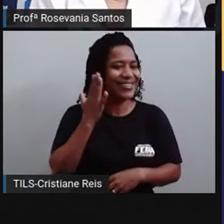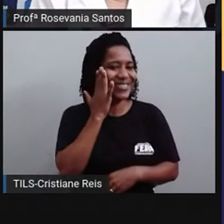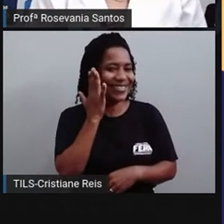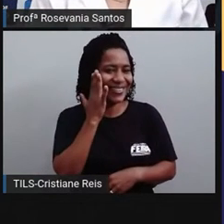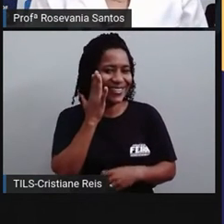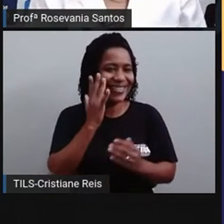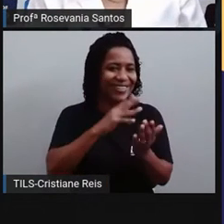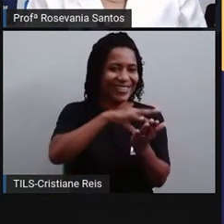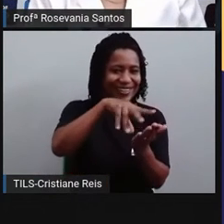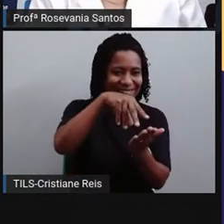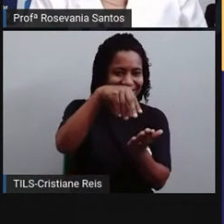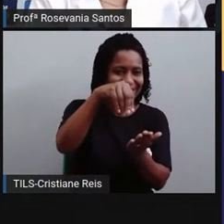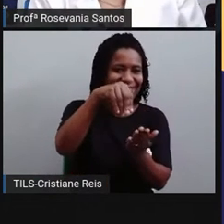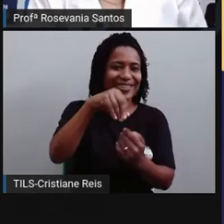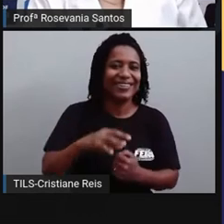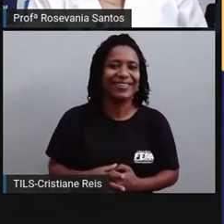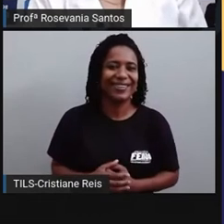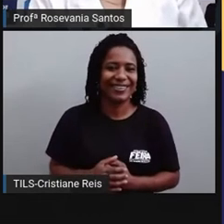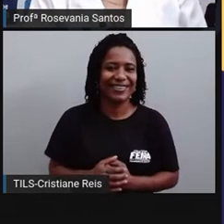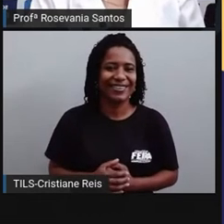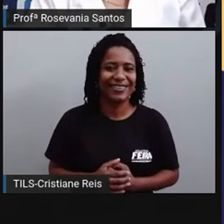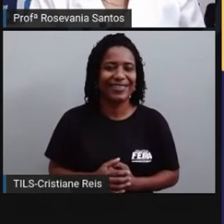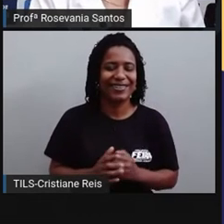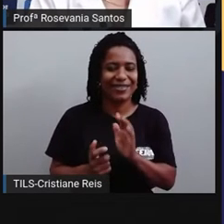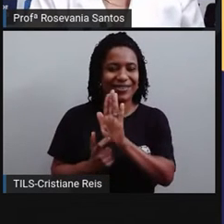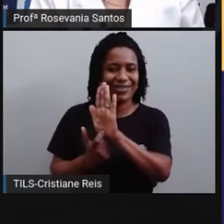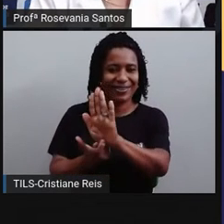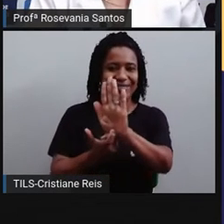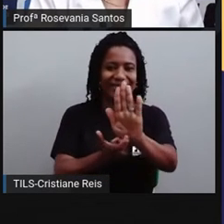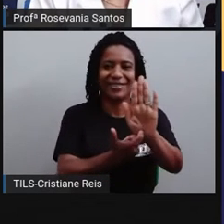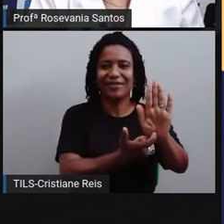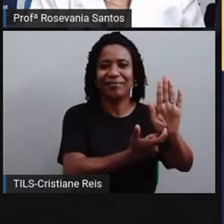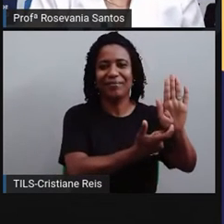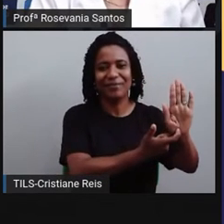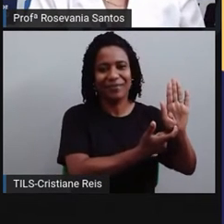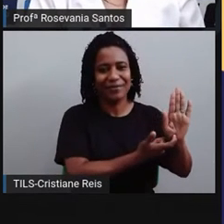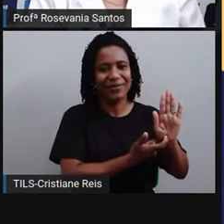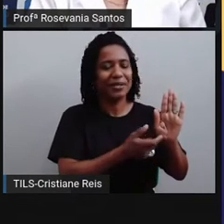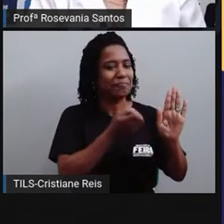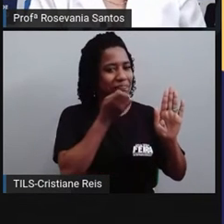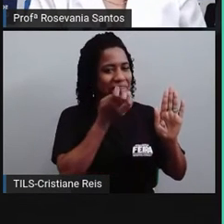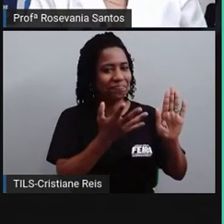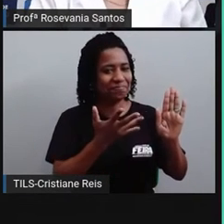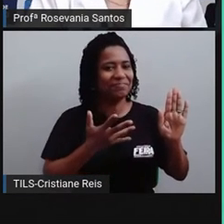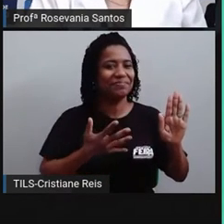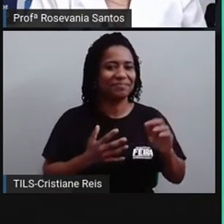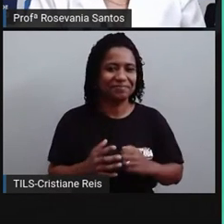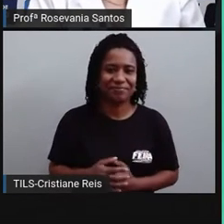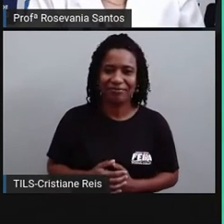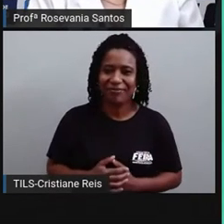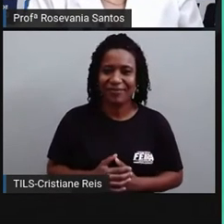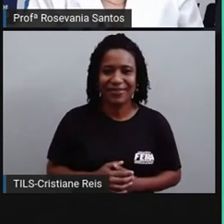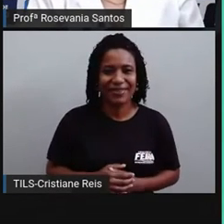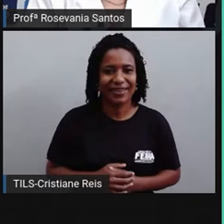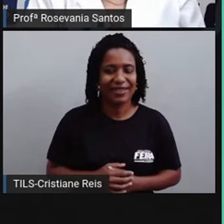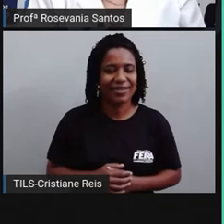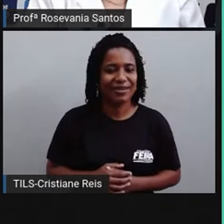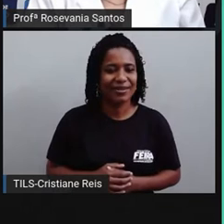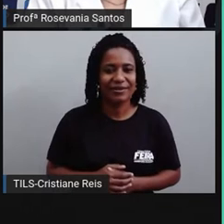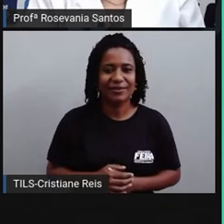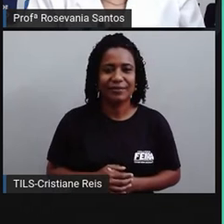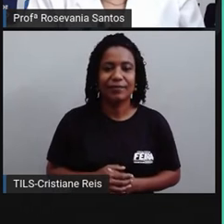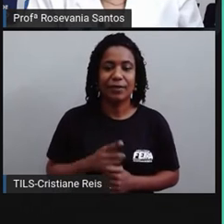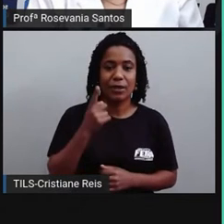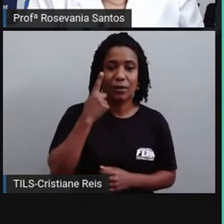aquelas atividades e depois sair mostrando lá a produção maravilhosa que vocês fizeram, né? Bom, bora